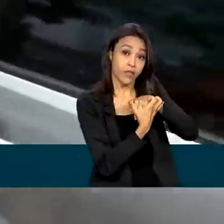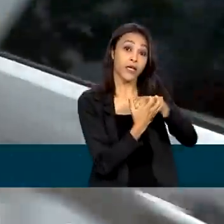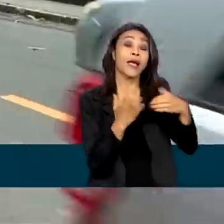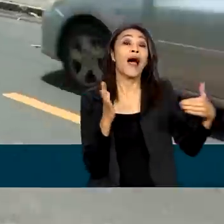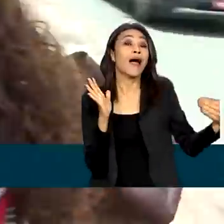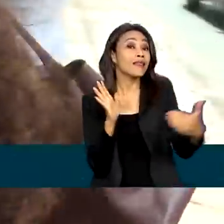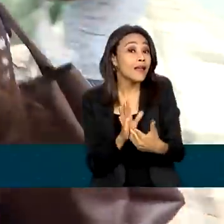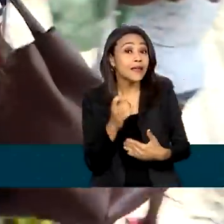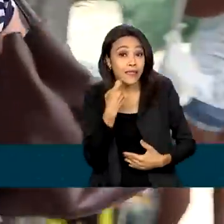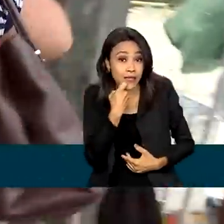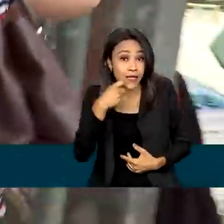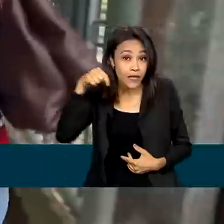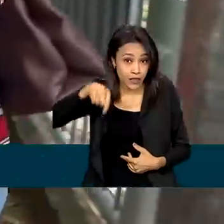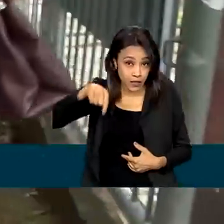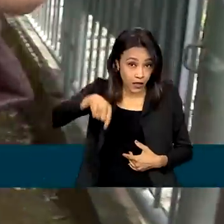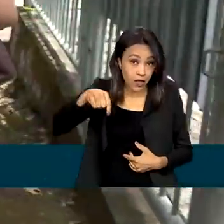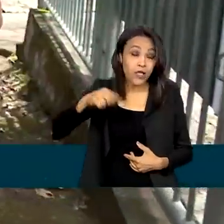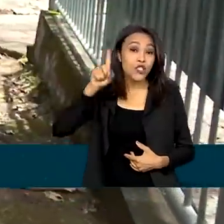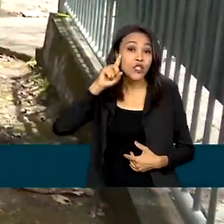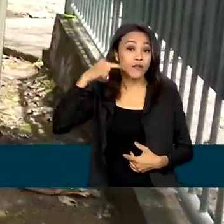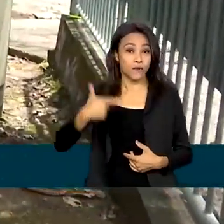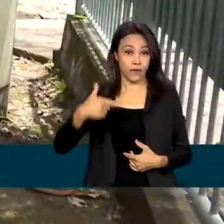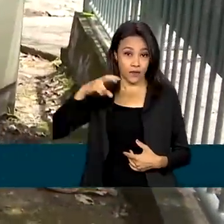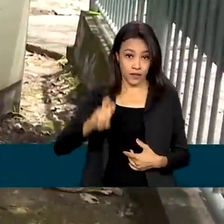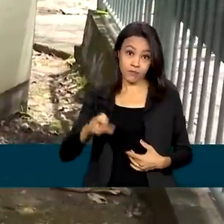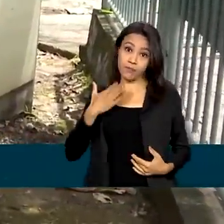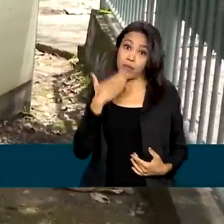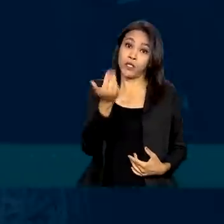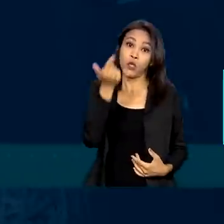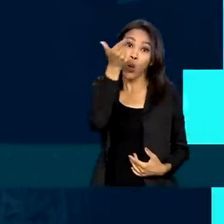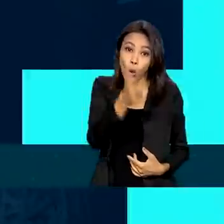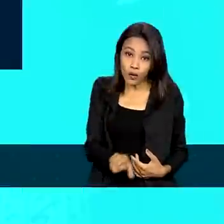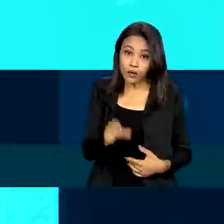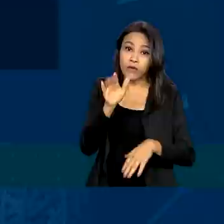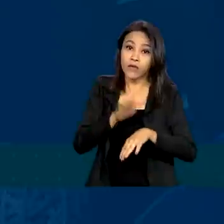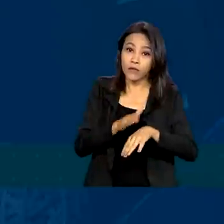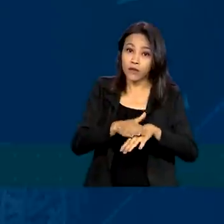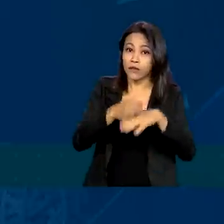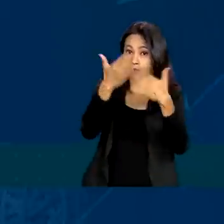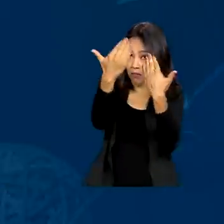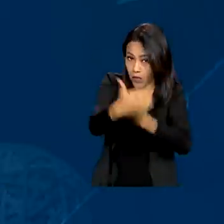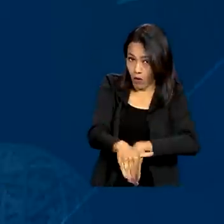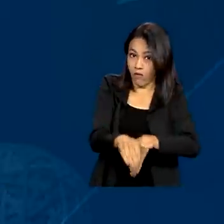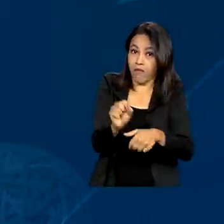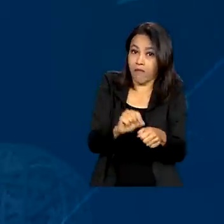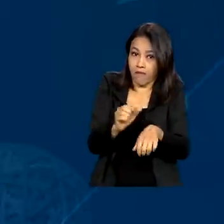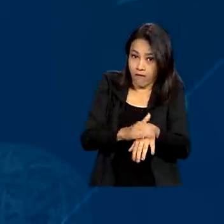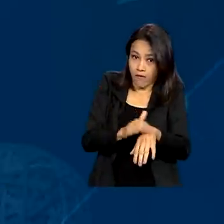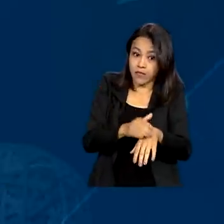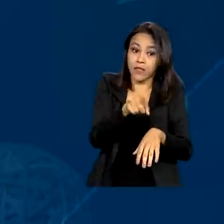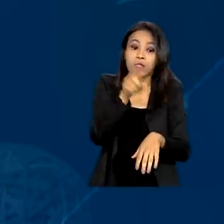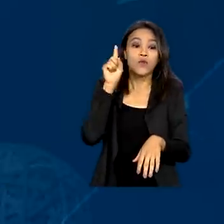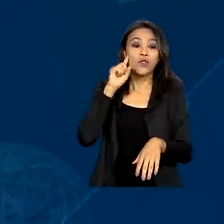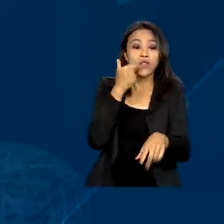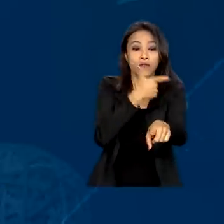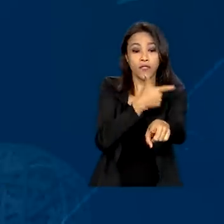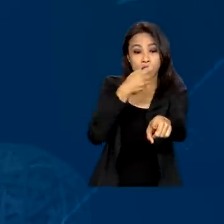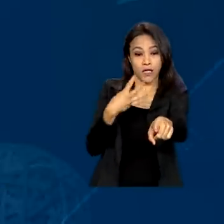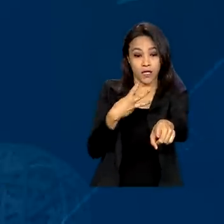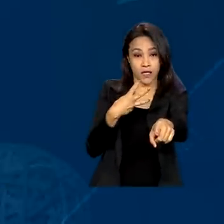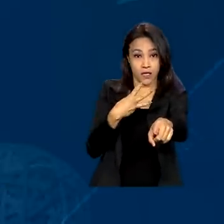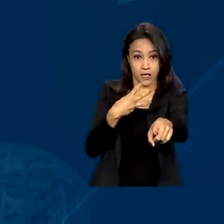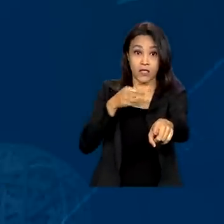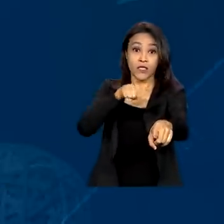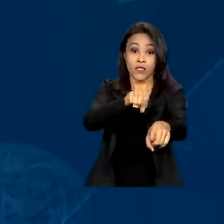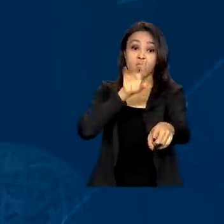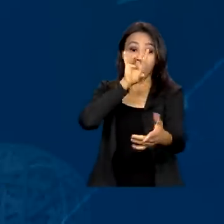até sexta-feira, dia 25, para pedir a reaplicação do exame. No dia 23 de novembro, será divulgado